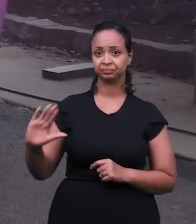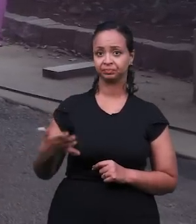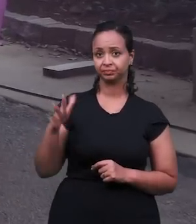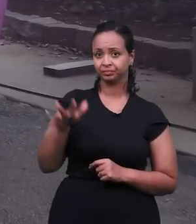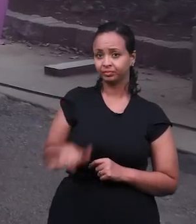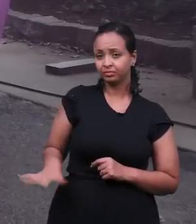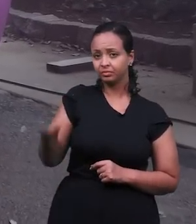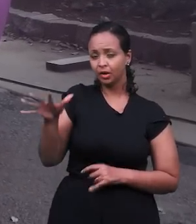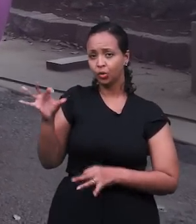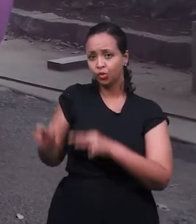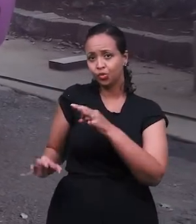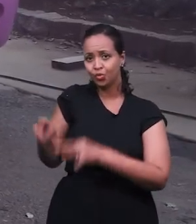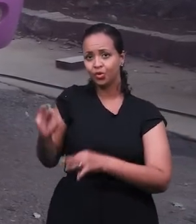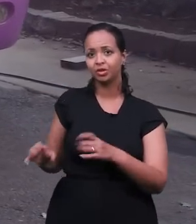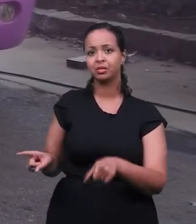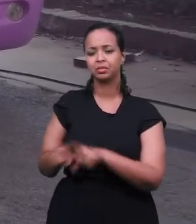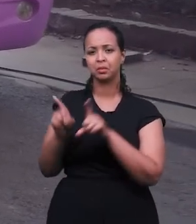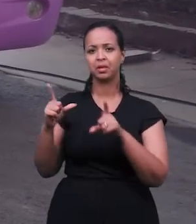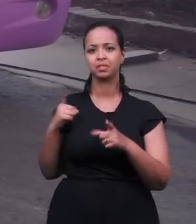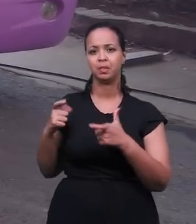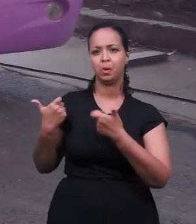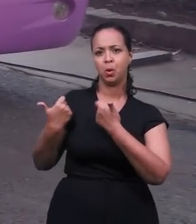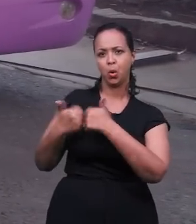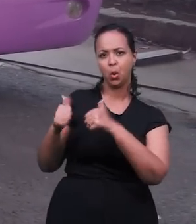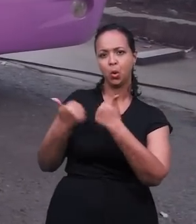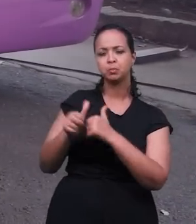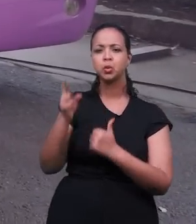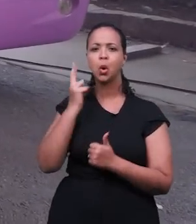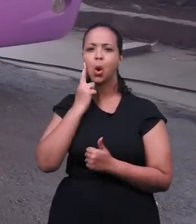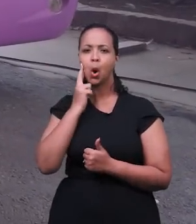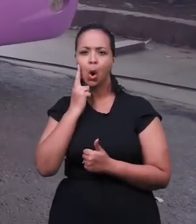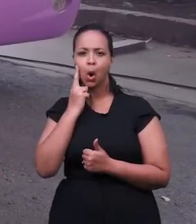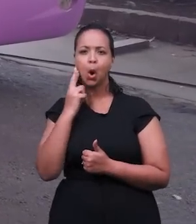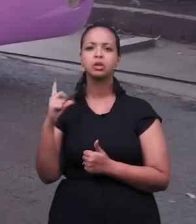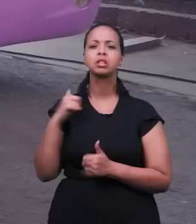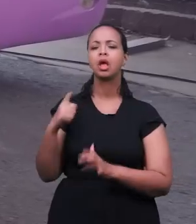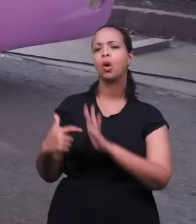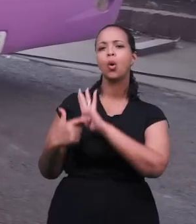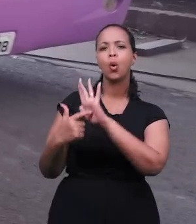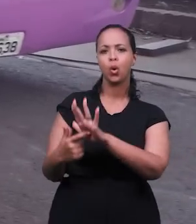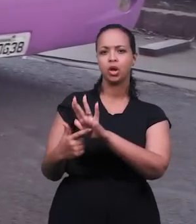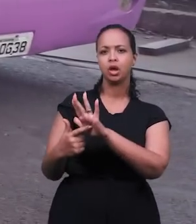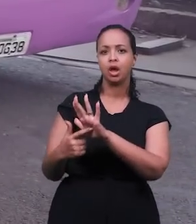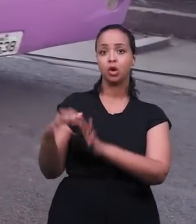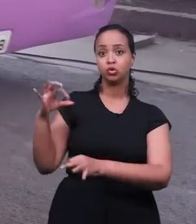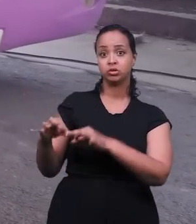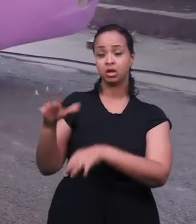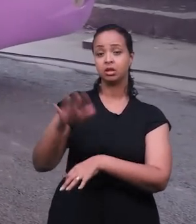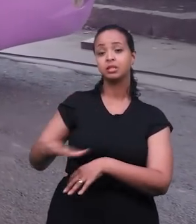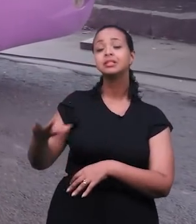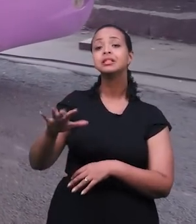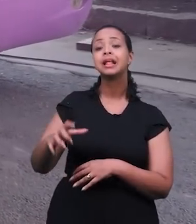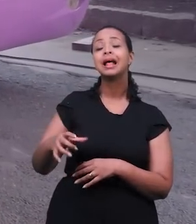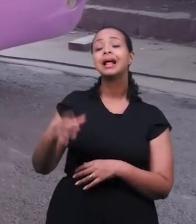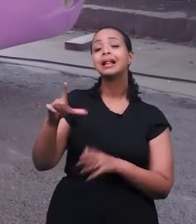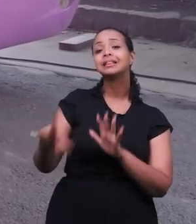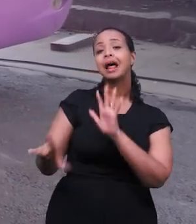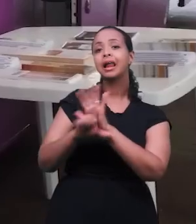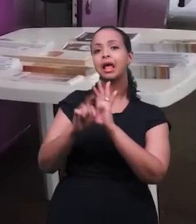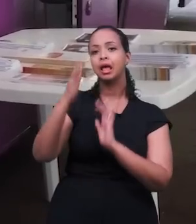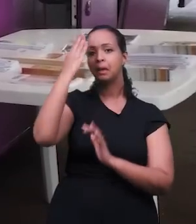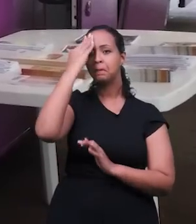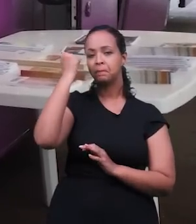E na área jurídica, esteve ali também o chamado ônibus rosa do Juizado Itinerante da Lei Maria da Penha.